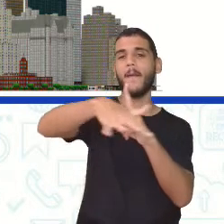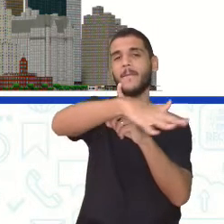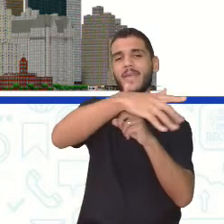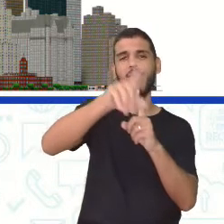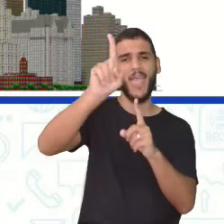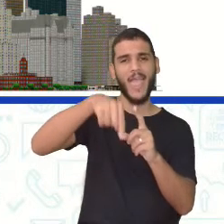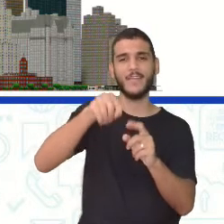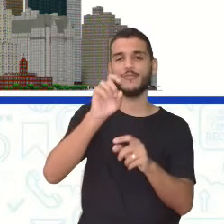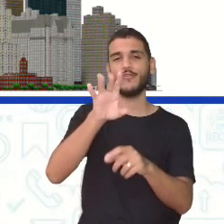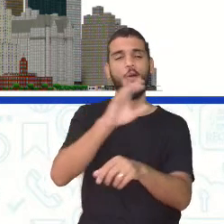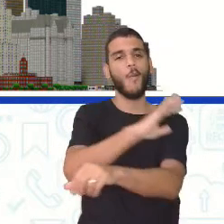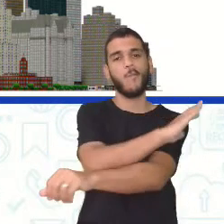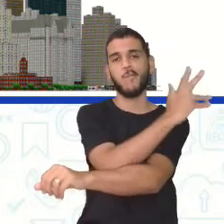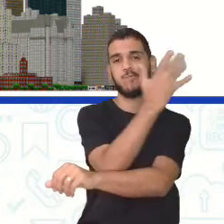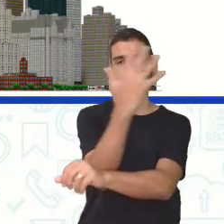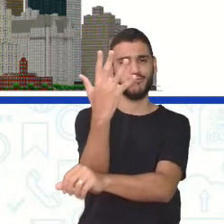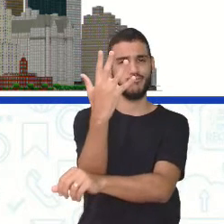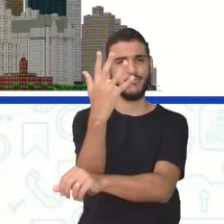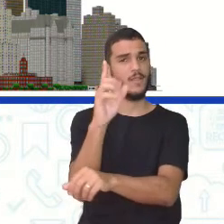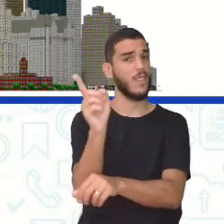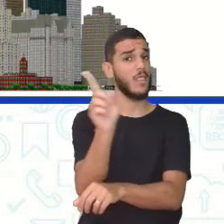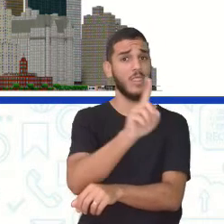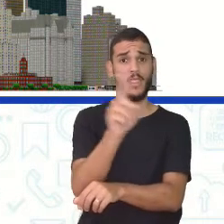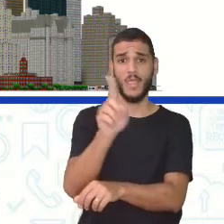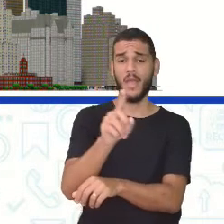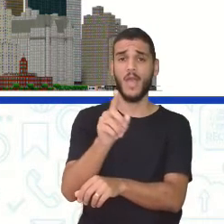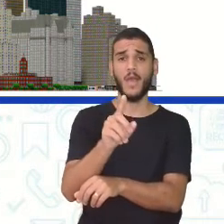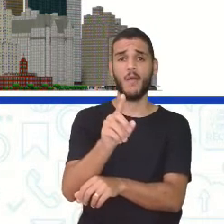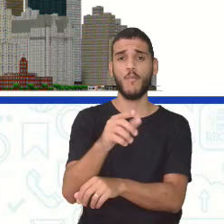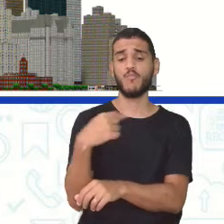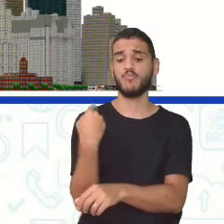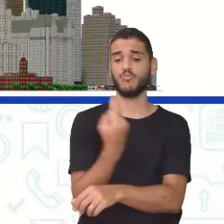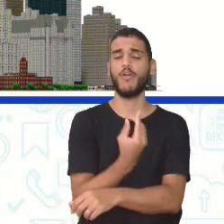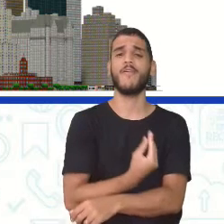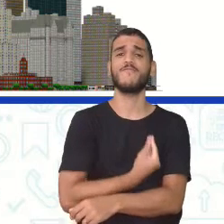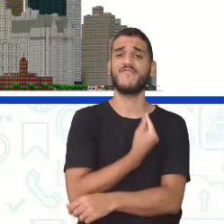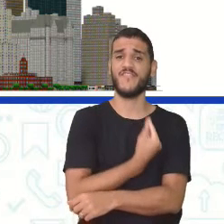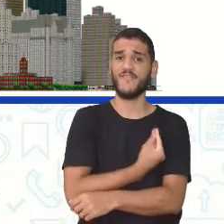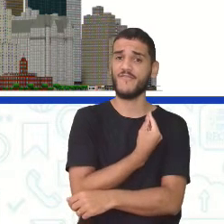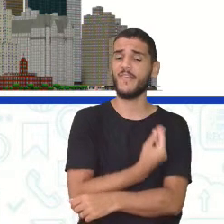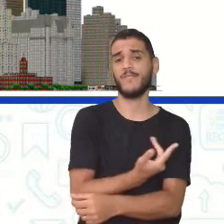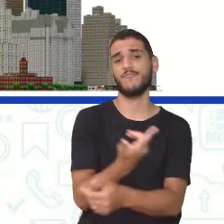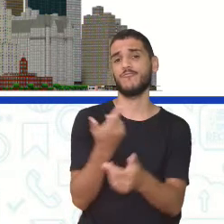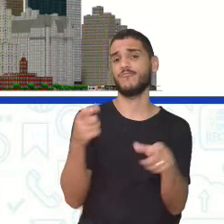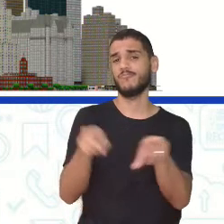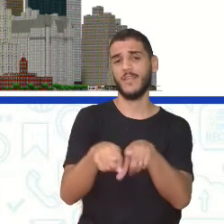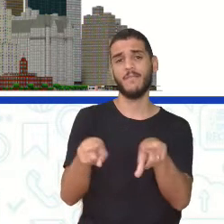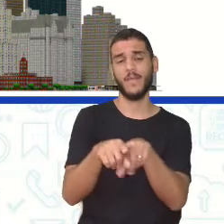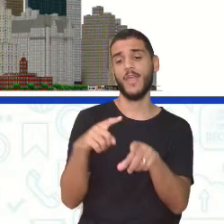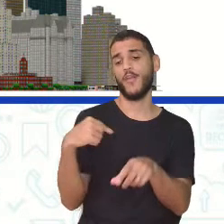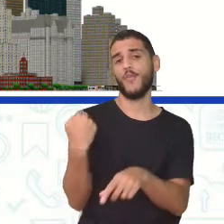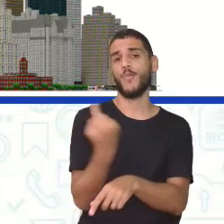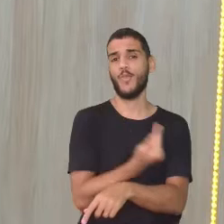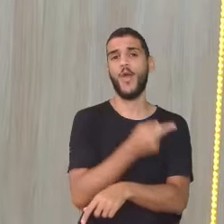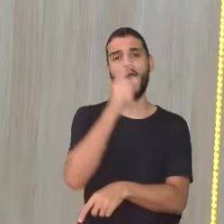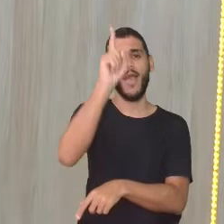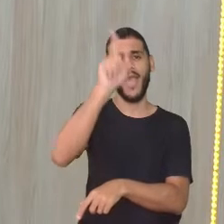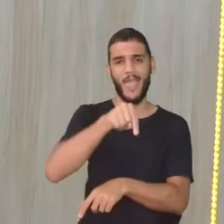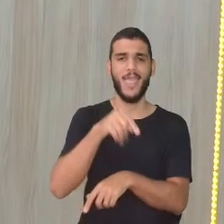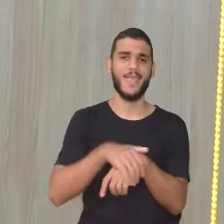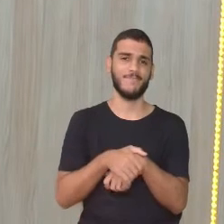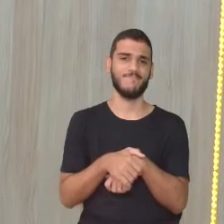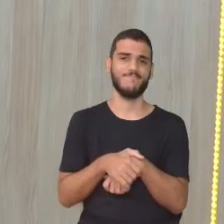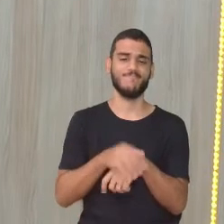O meio ambiente é onde a gente vive. E a professora Vanessa já repetiu isso aqui 500 vezes, né? Nós somos meio ambiente. Nós